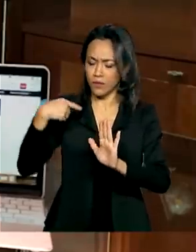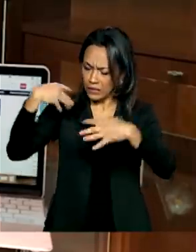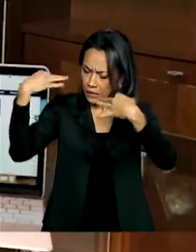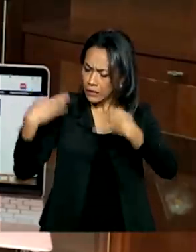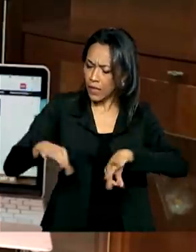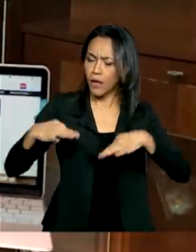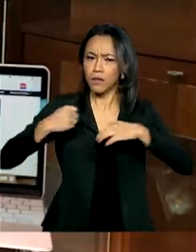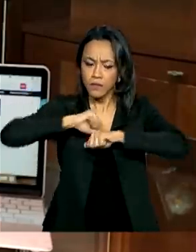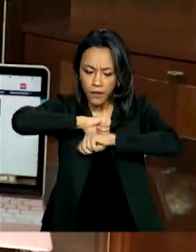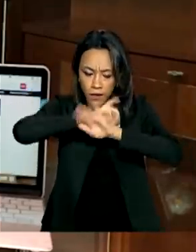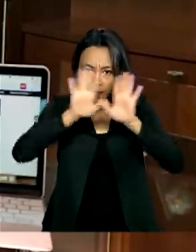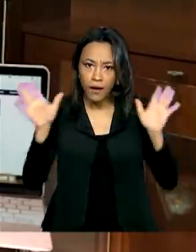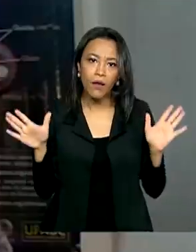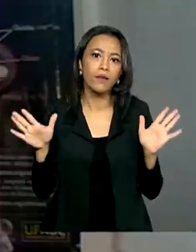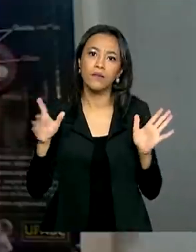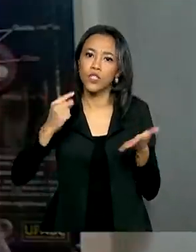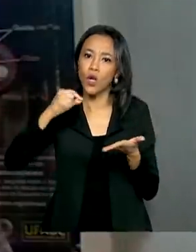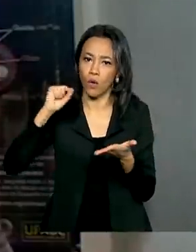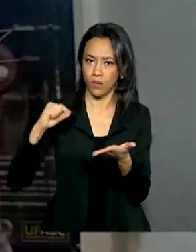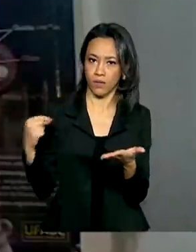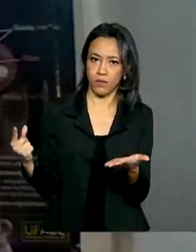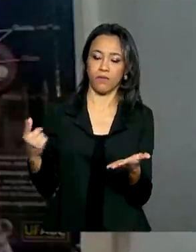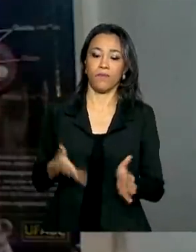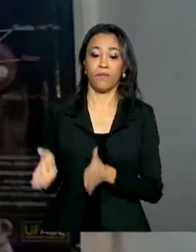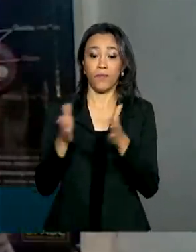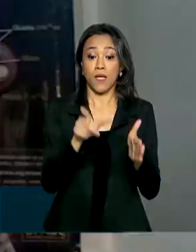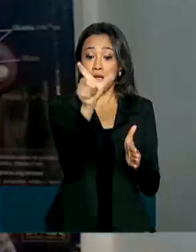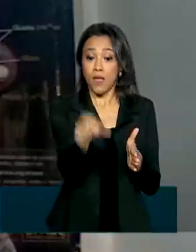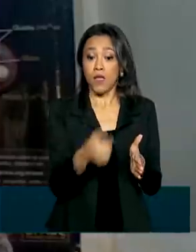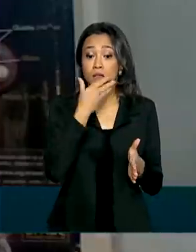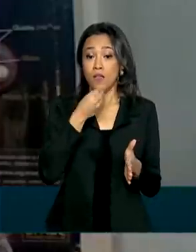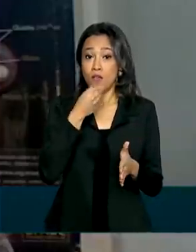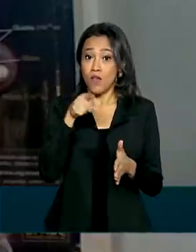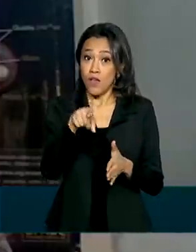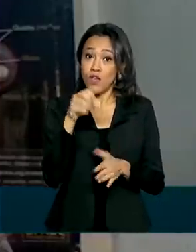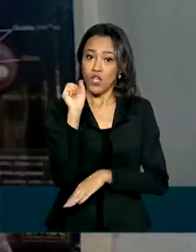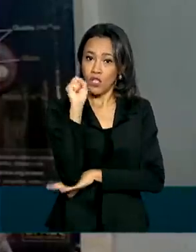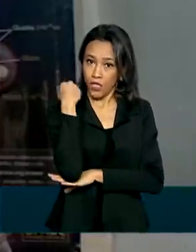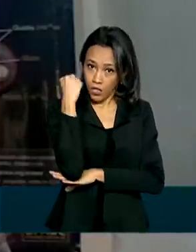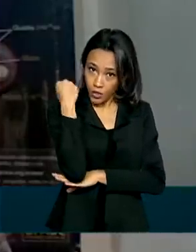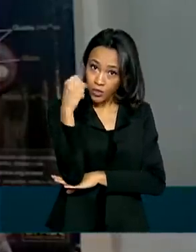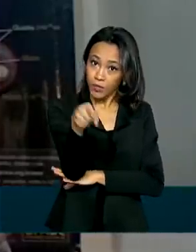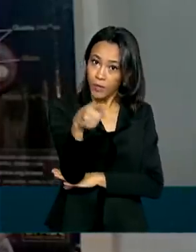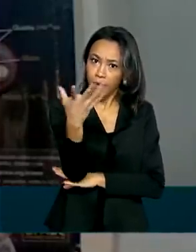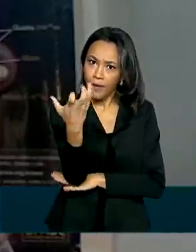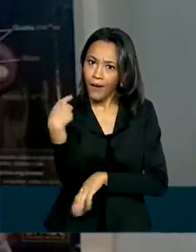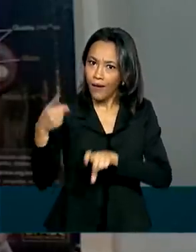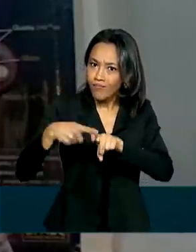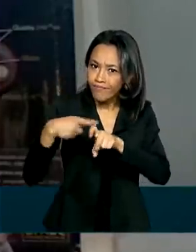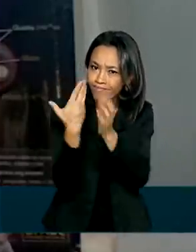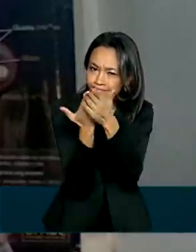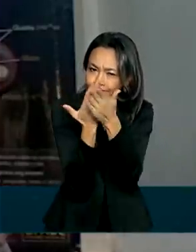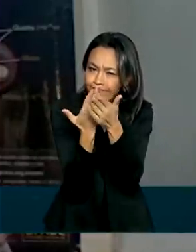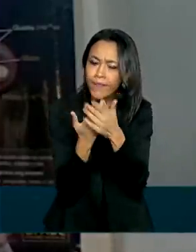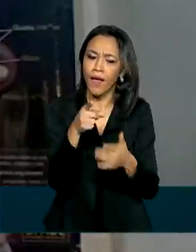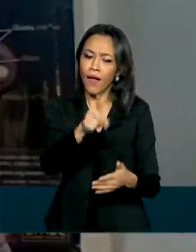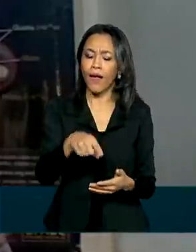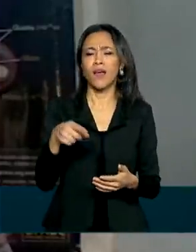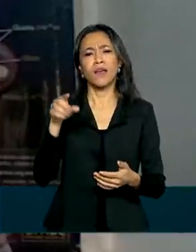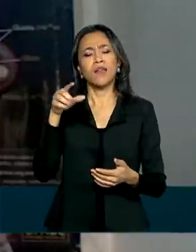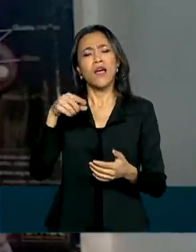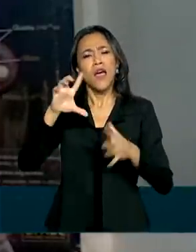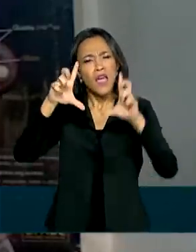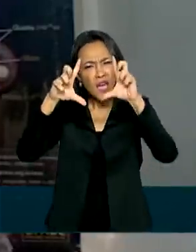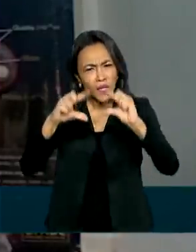justos e transparentes. Para o sergipano Tony, que quer cursar medicina, é uma forma de diminuir os